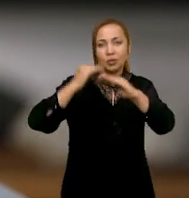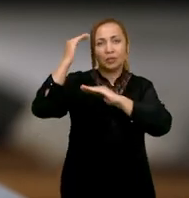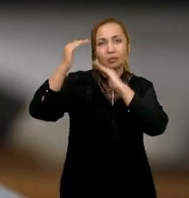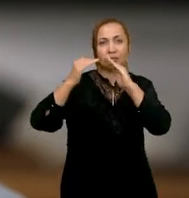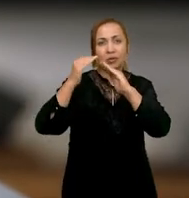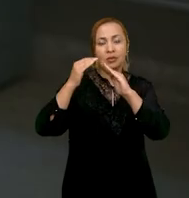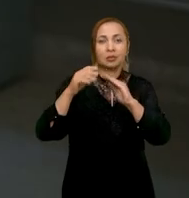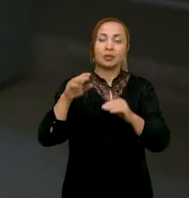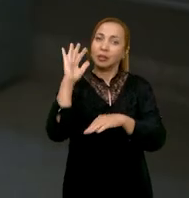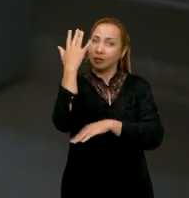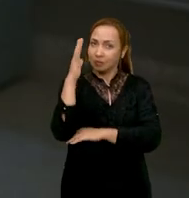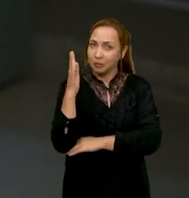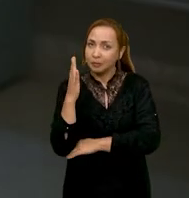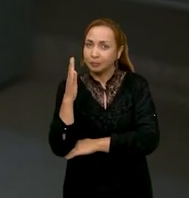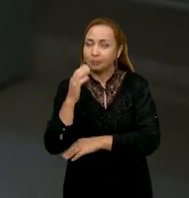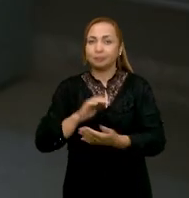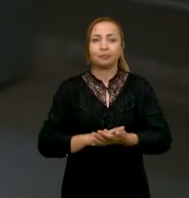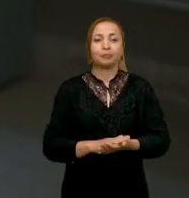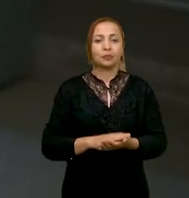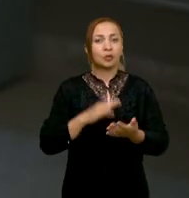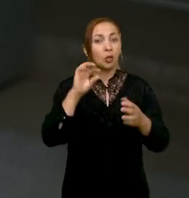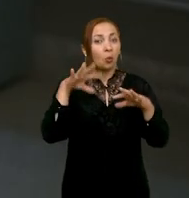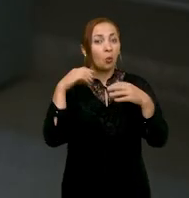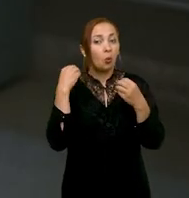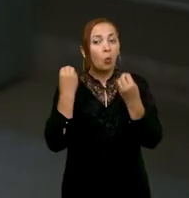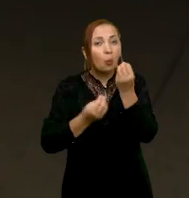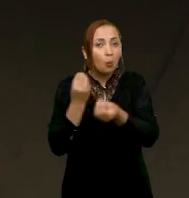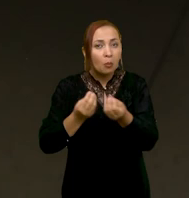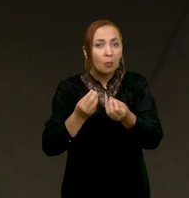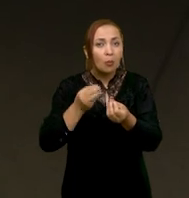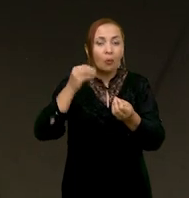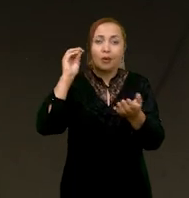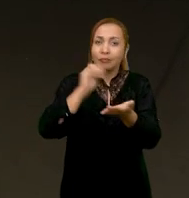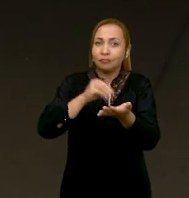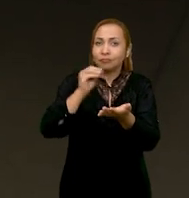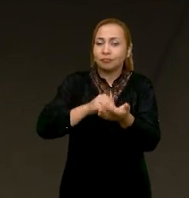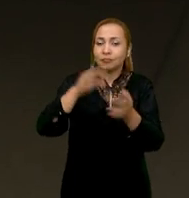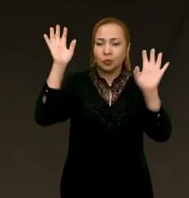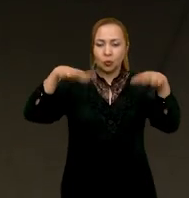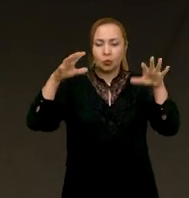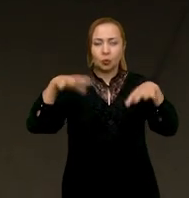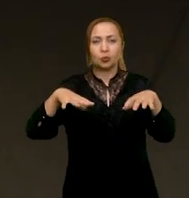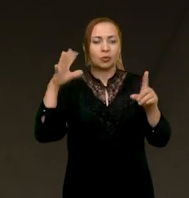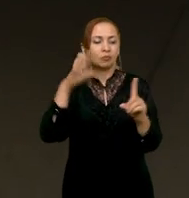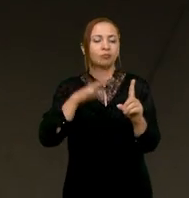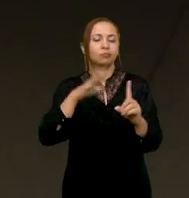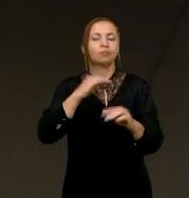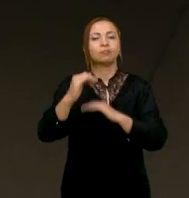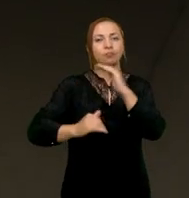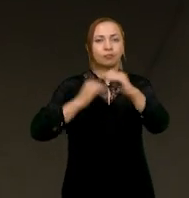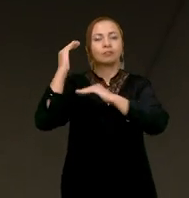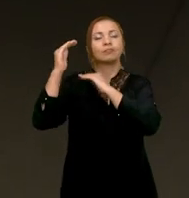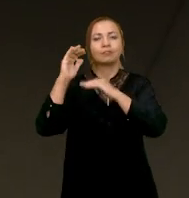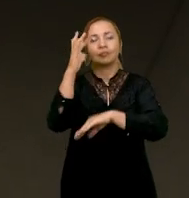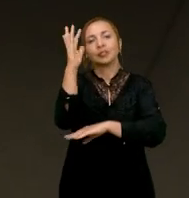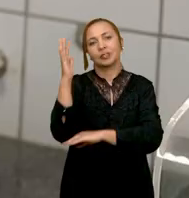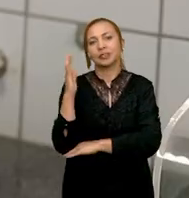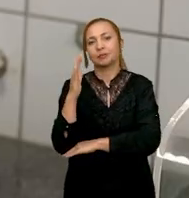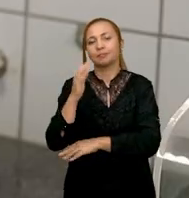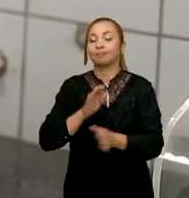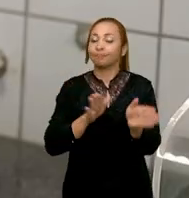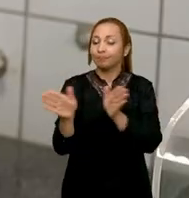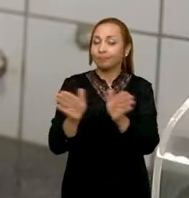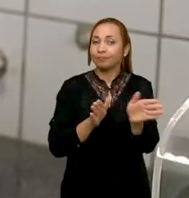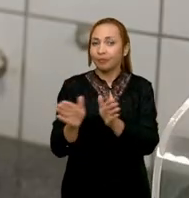dessas plantas. O quanto essa falta de chuva pode influenciar no crescimento destas árvores.